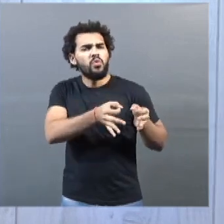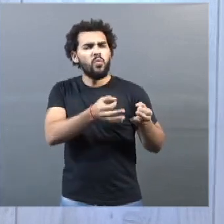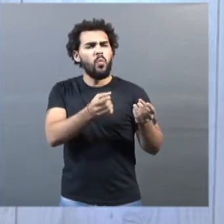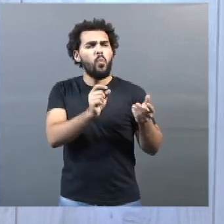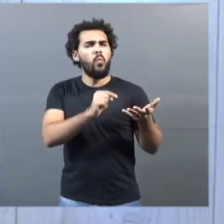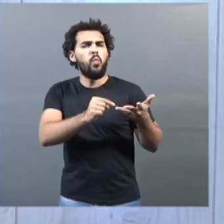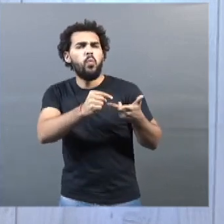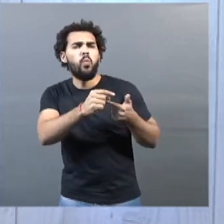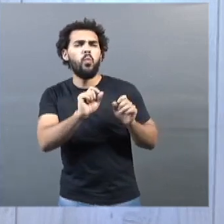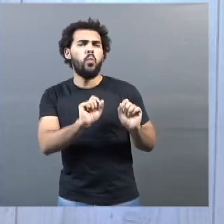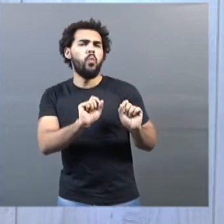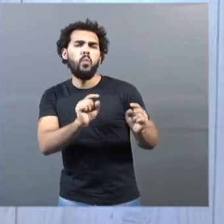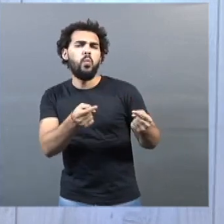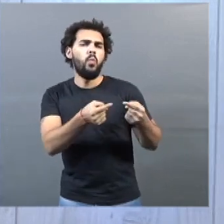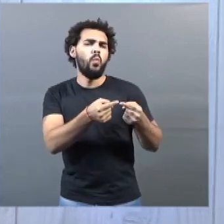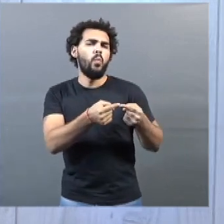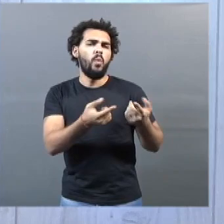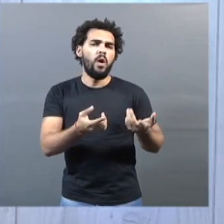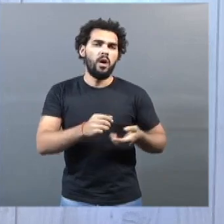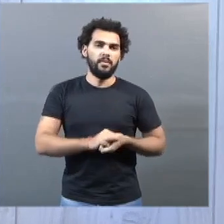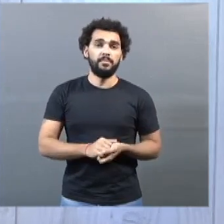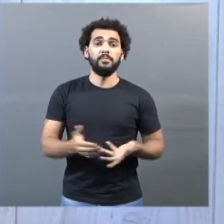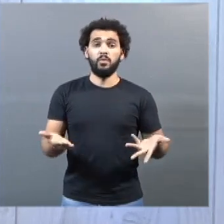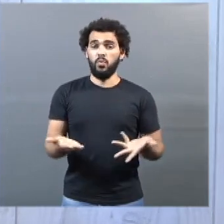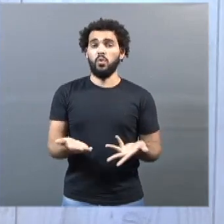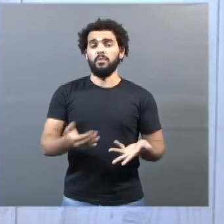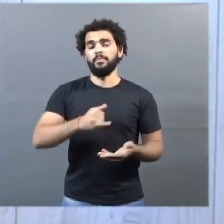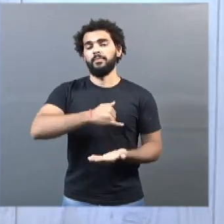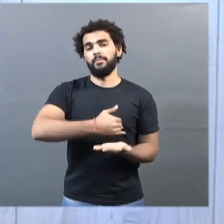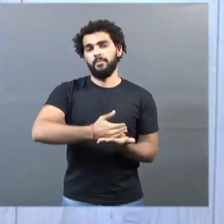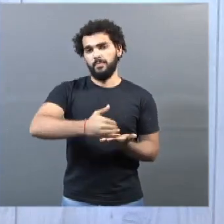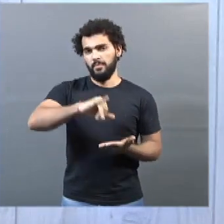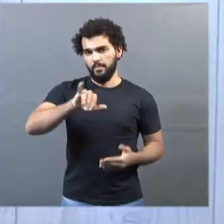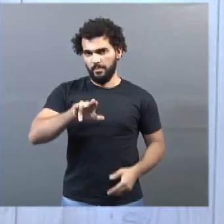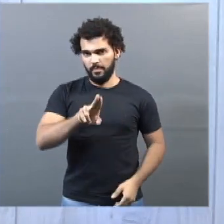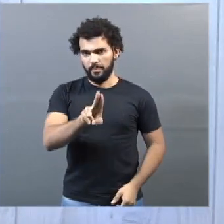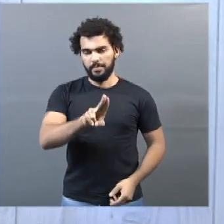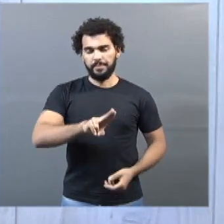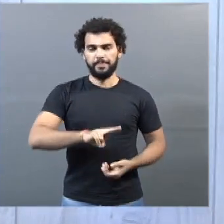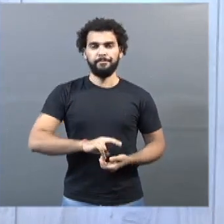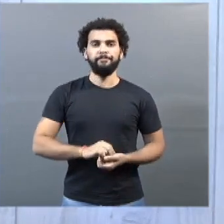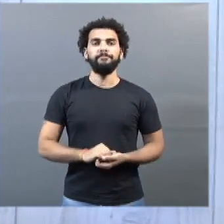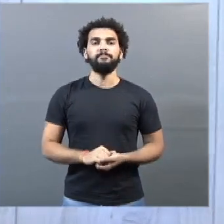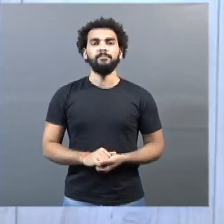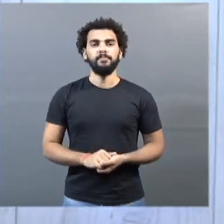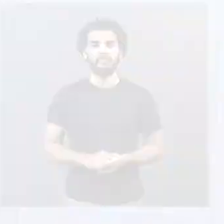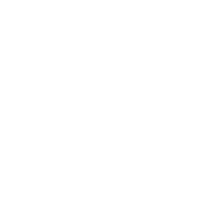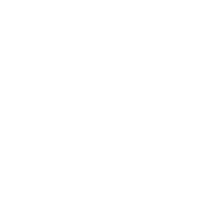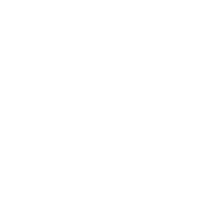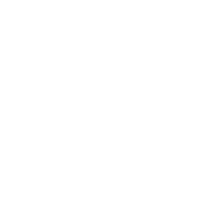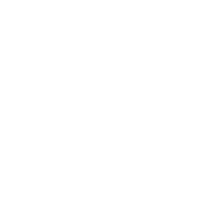esse plano. Isso e muito mais você confere agora no Jornal da UFO que está só começando.